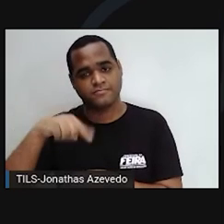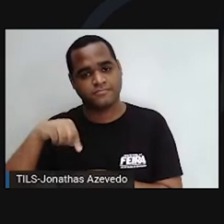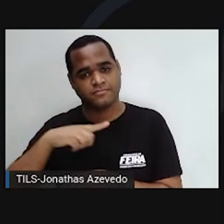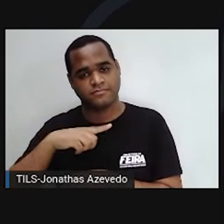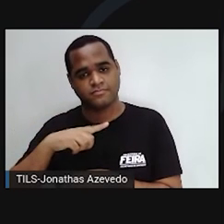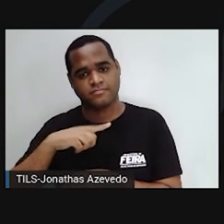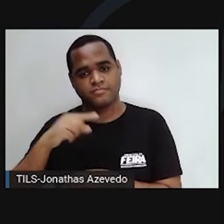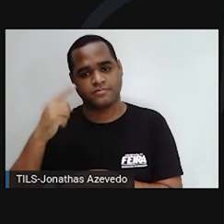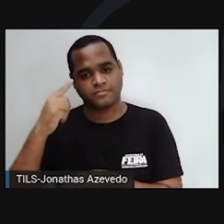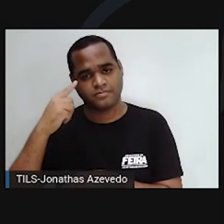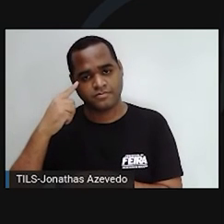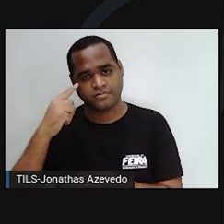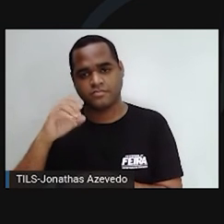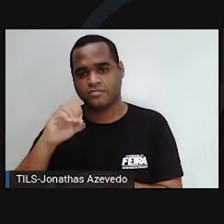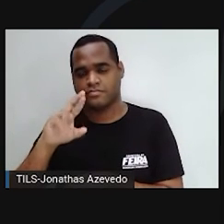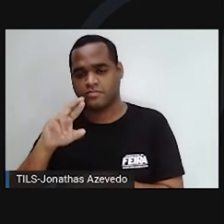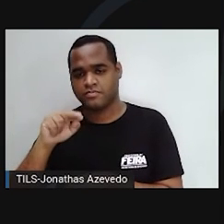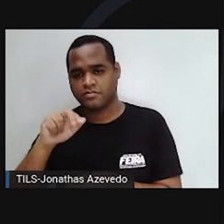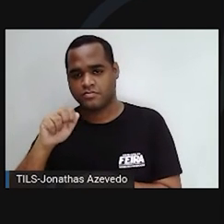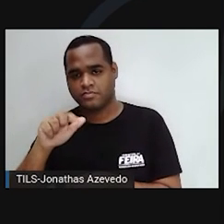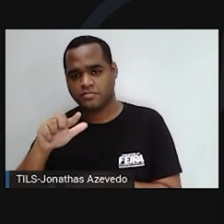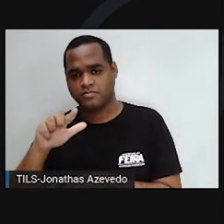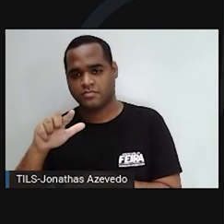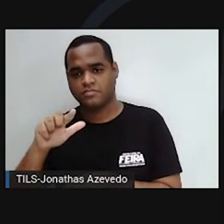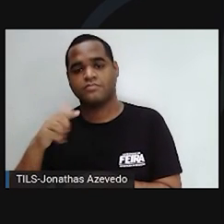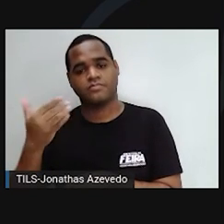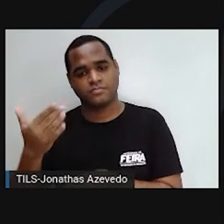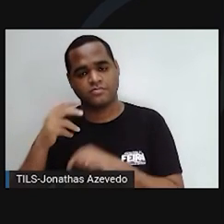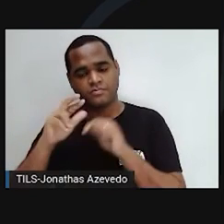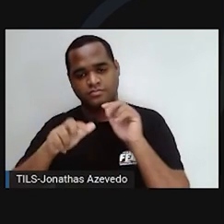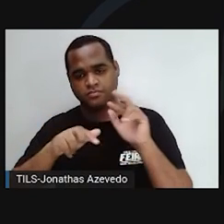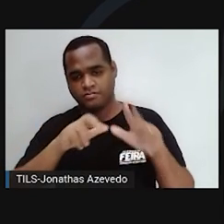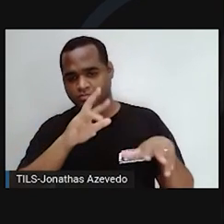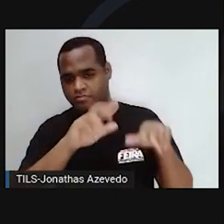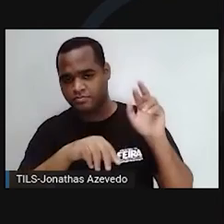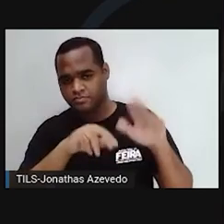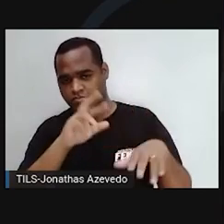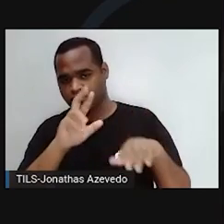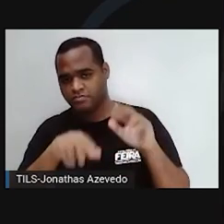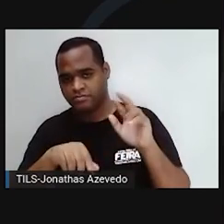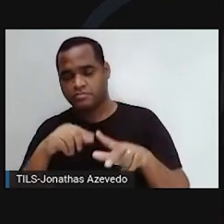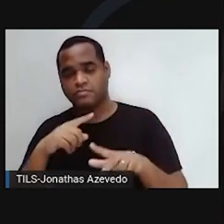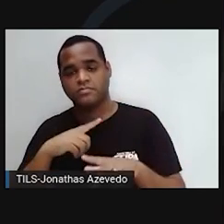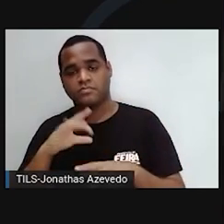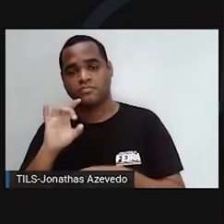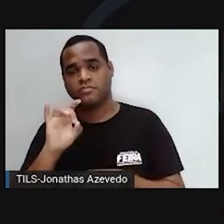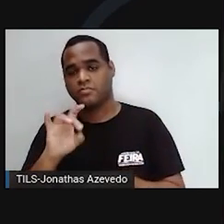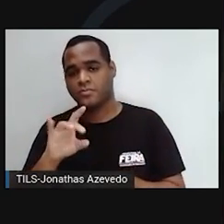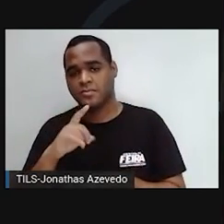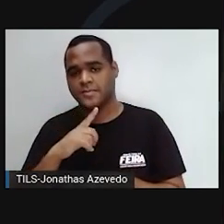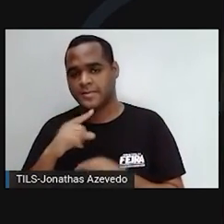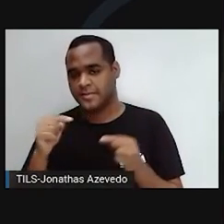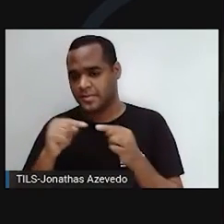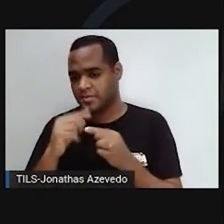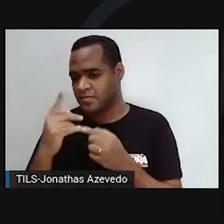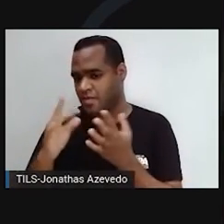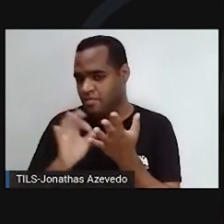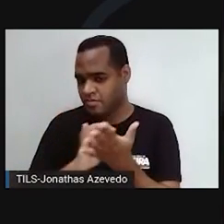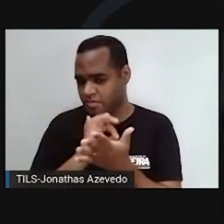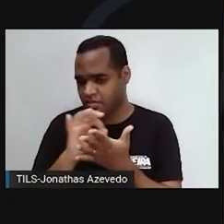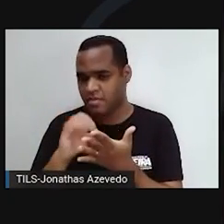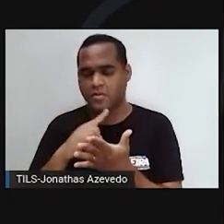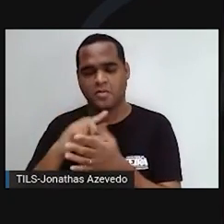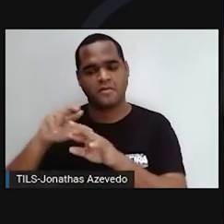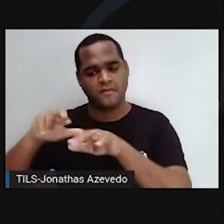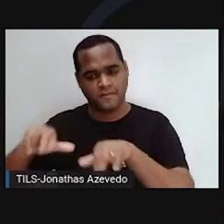Ela tem as organelas membranosas com diferentes funções específicas. Eu tenho um vídeo só sobre a célula e as